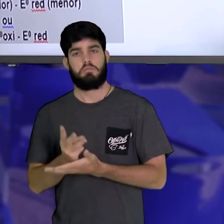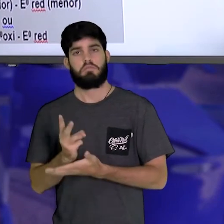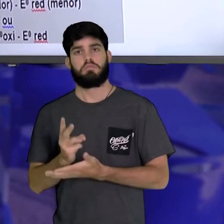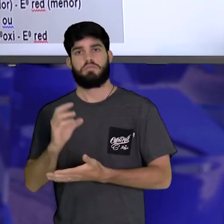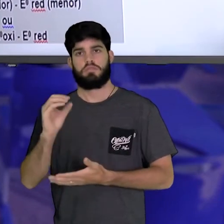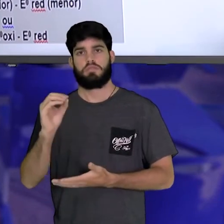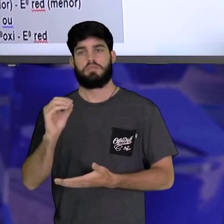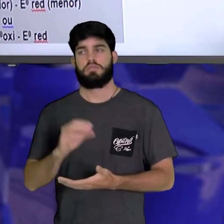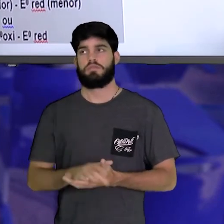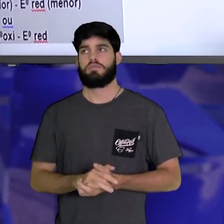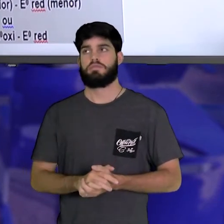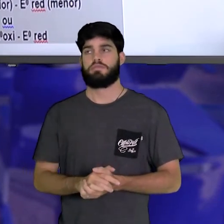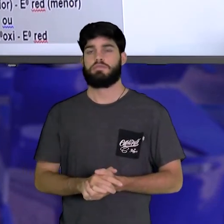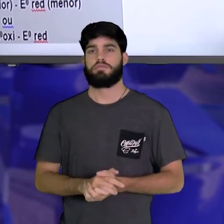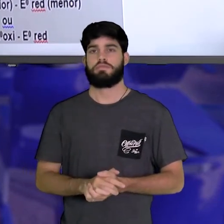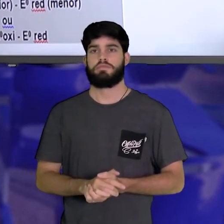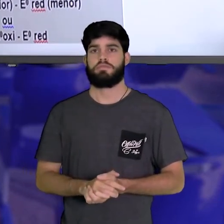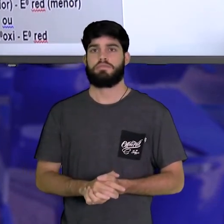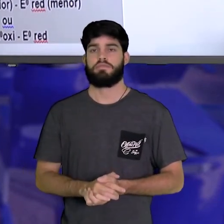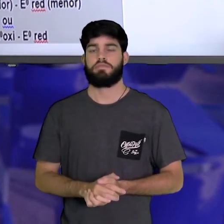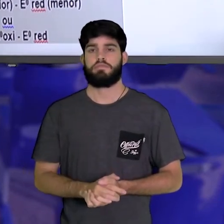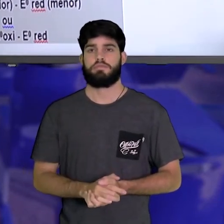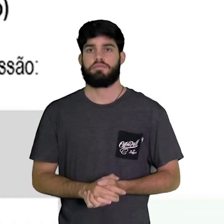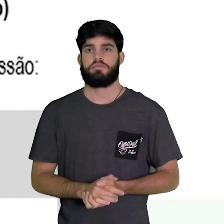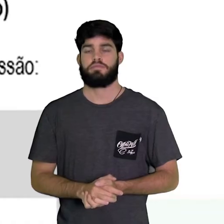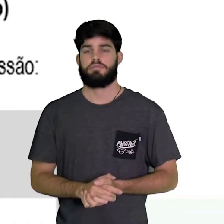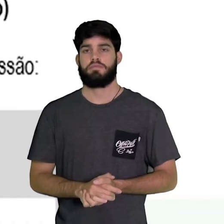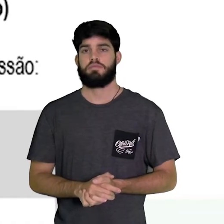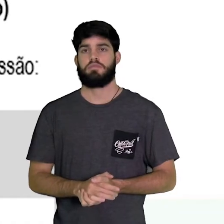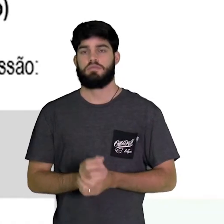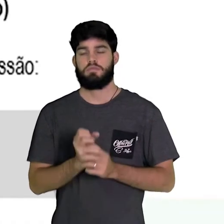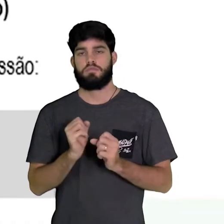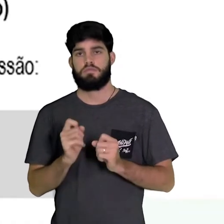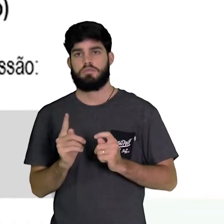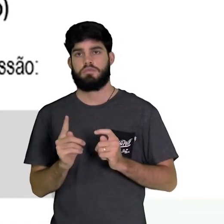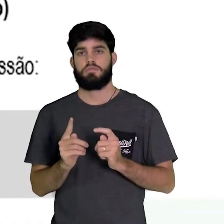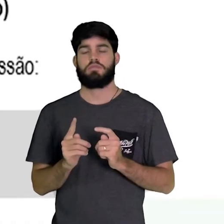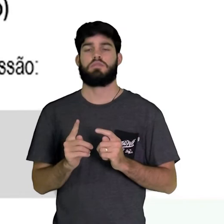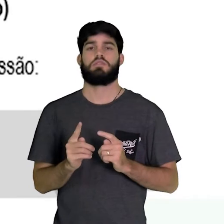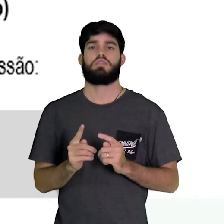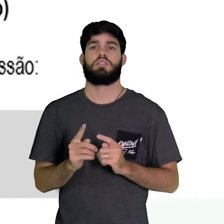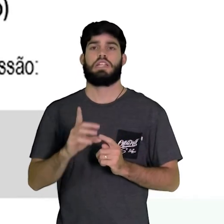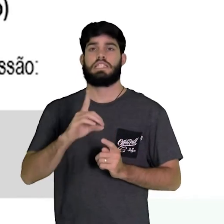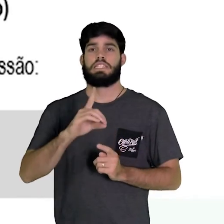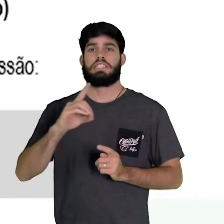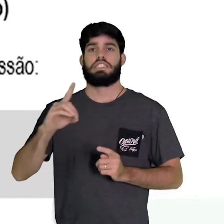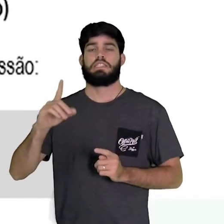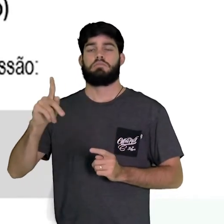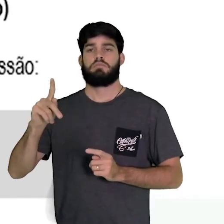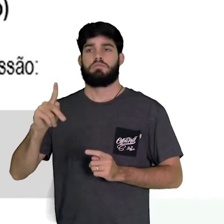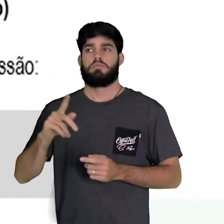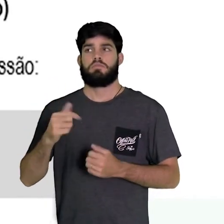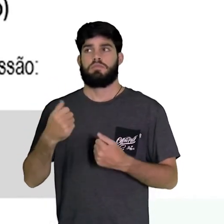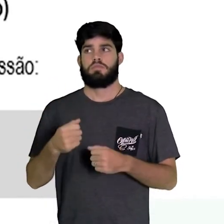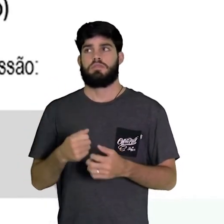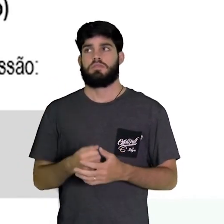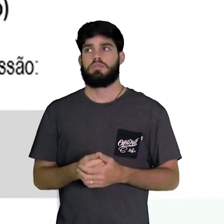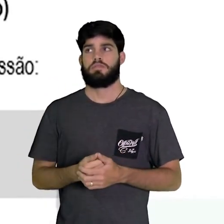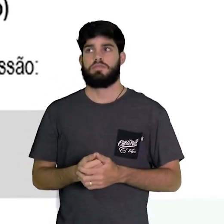zero. Muito bem. Para medir o DDP de uma pilha você deve utilizar essa forma.